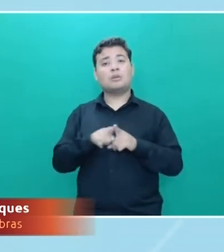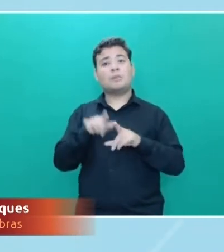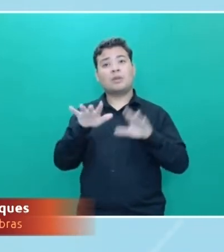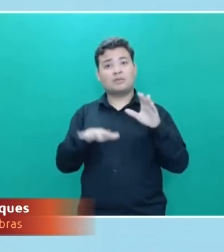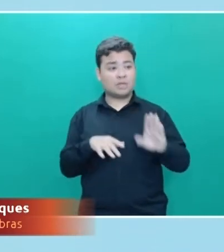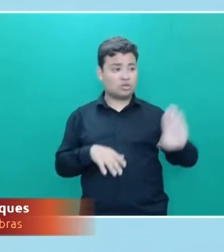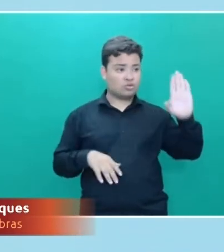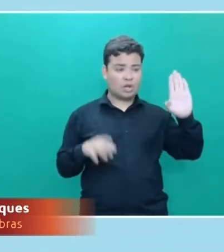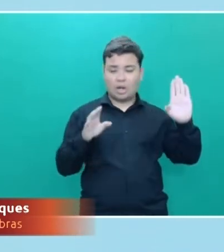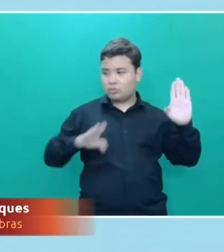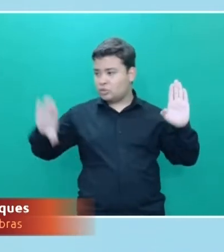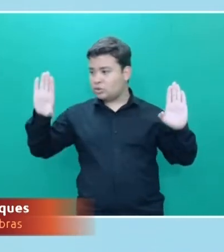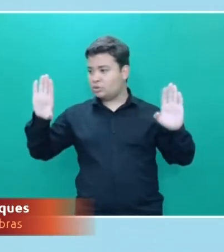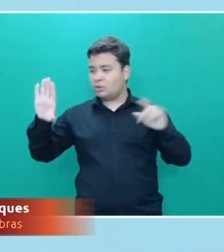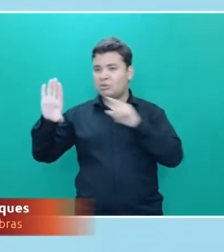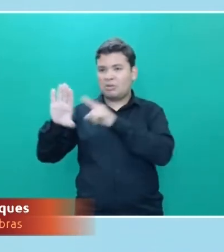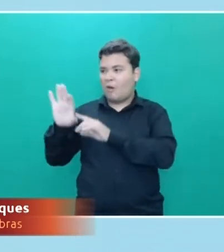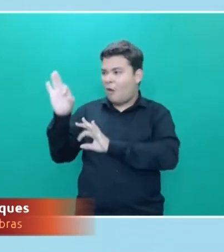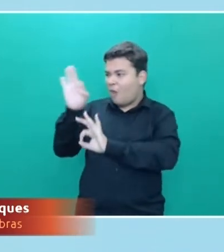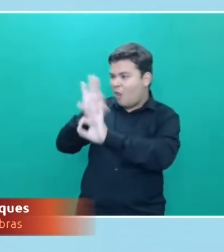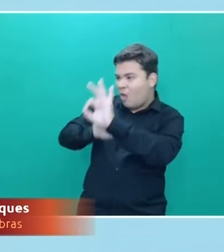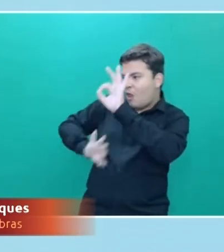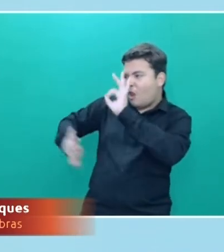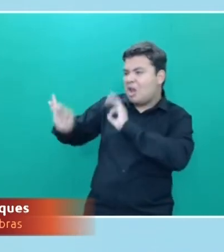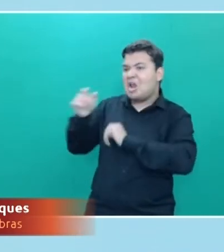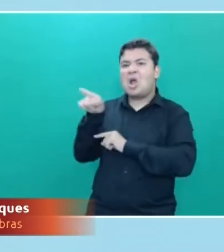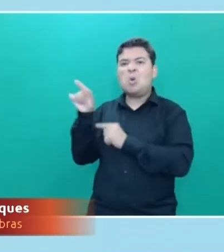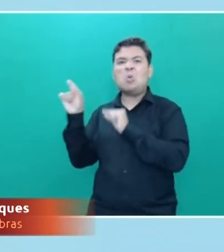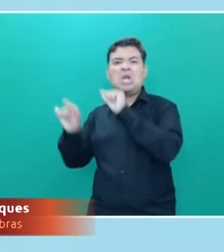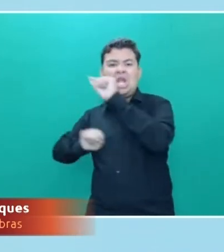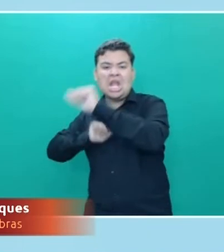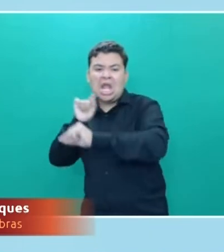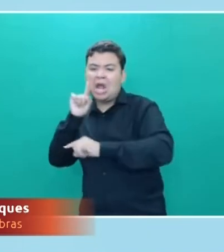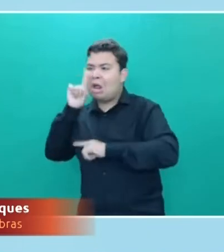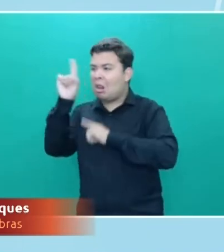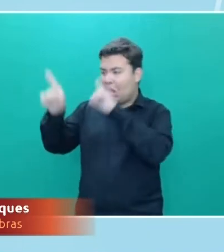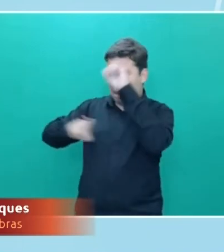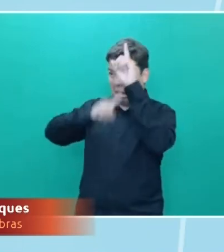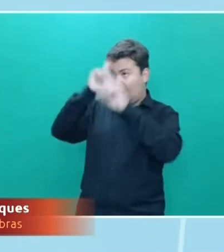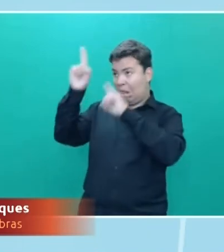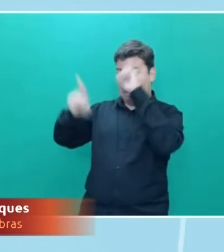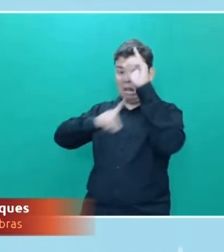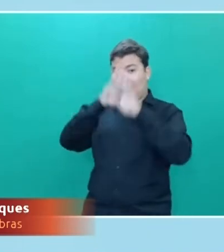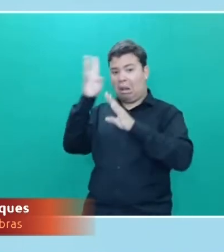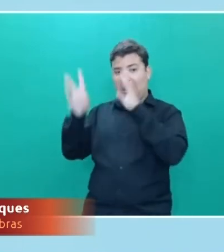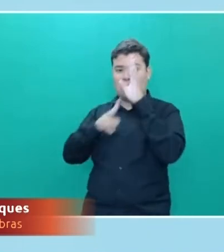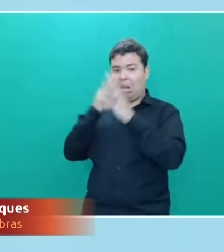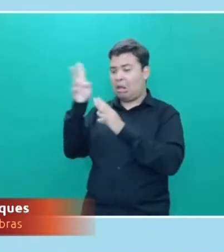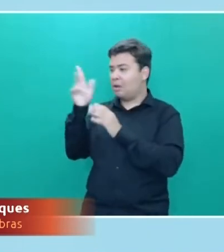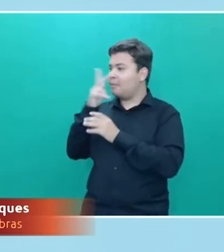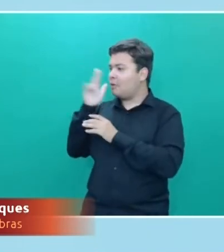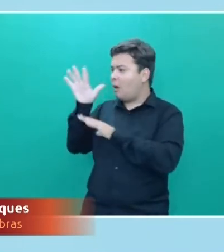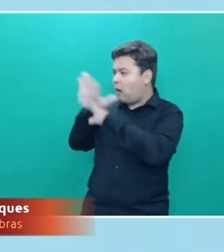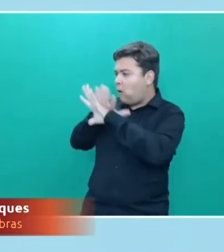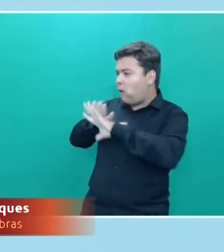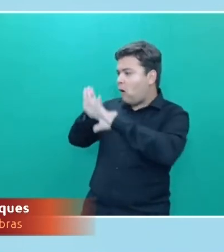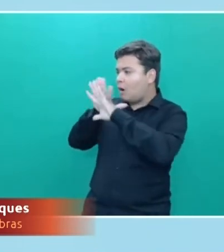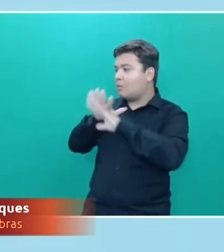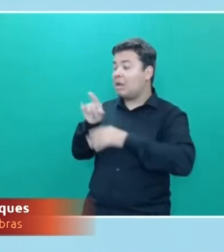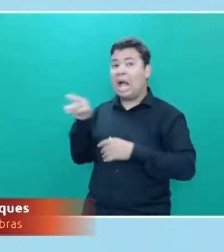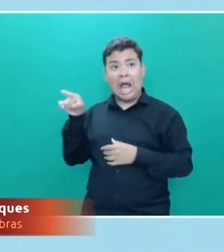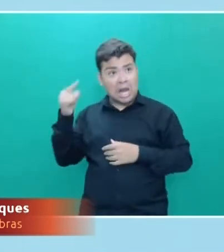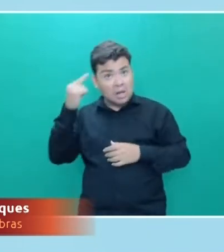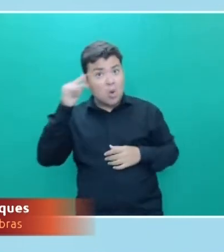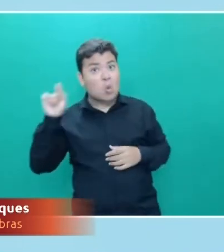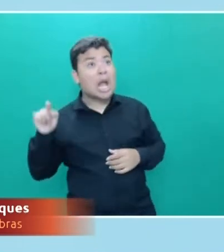existe. É aquilo do eu e dos outros. Eu transformo o candidato em outro, então eu posso fazer o que eu quiser,